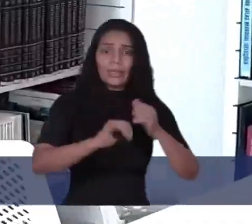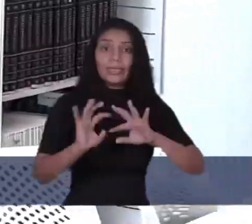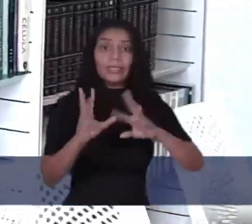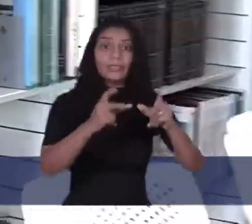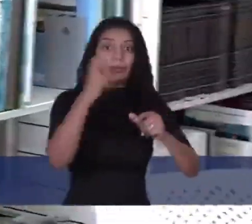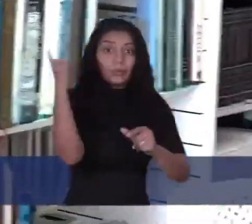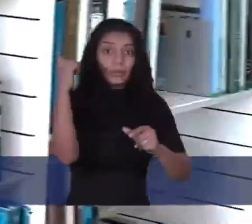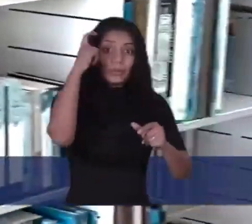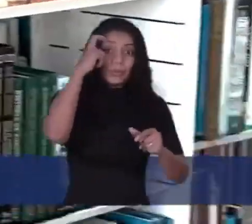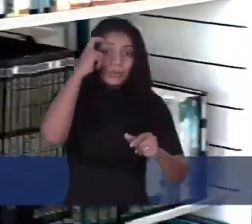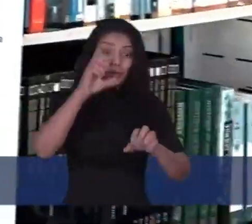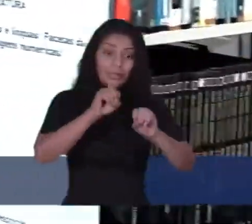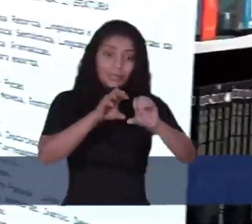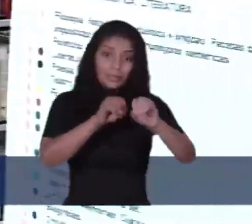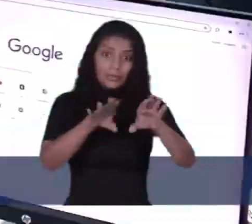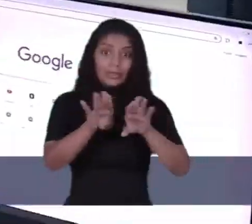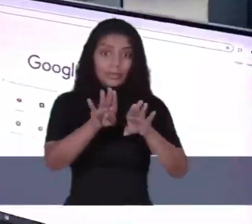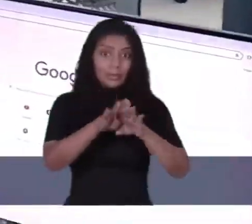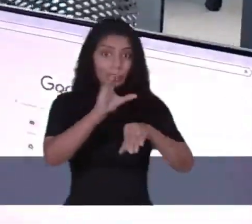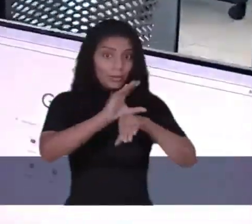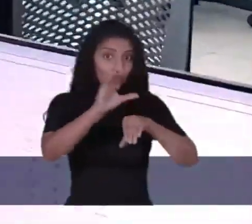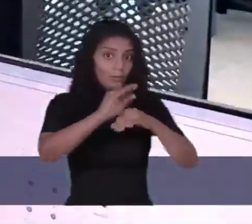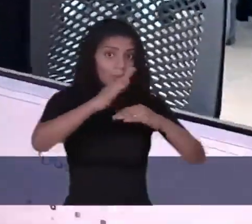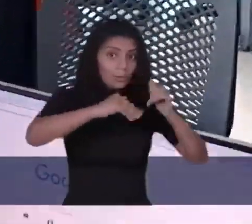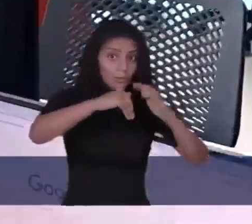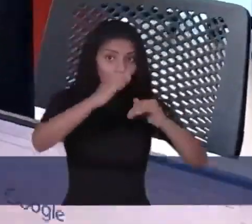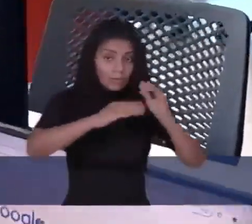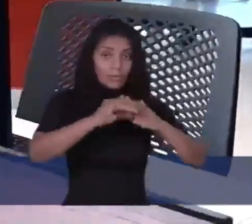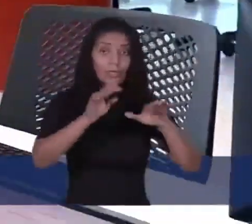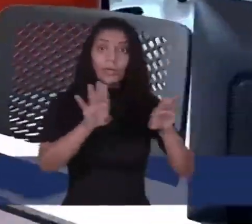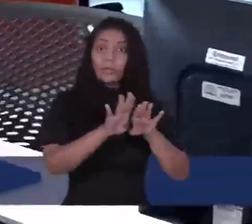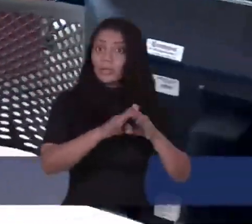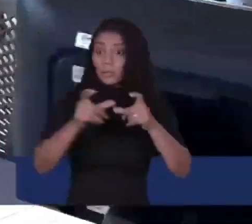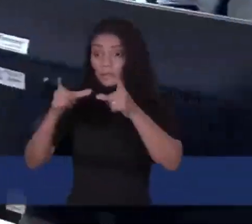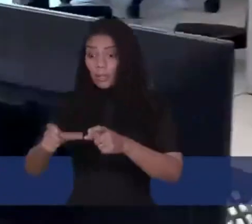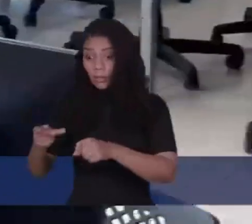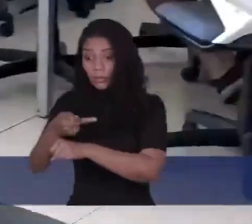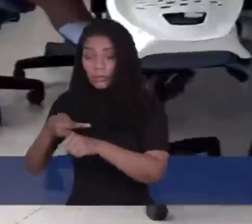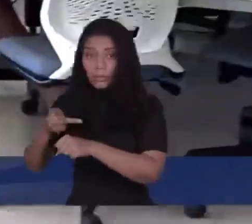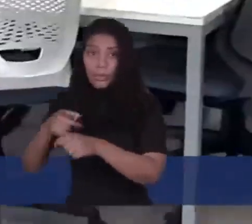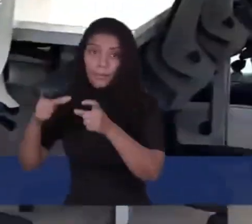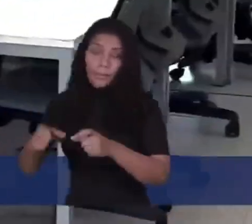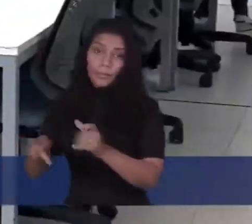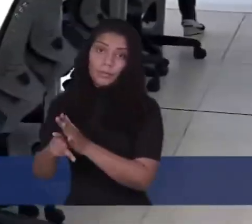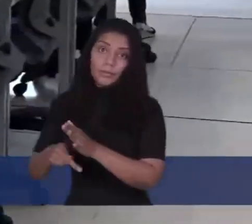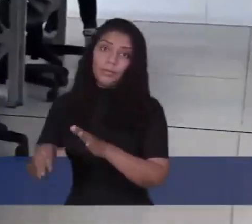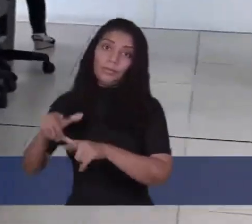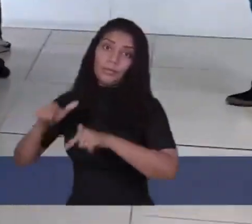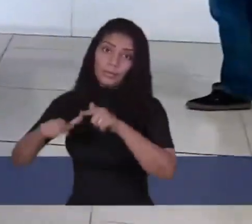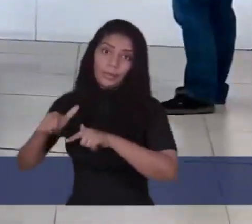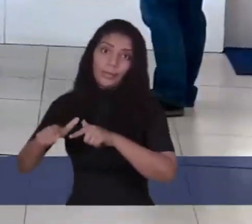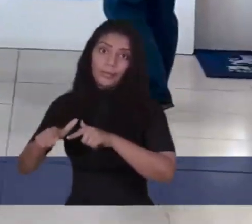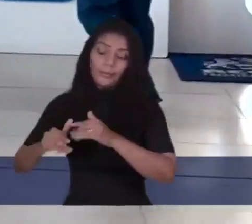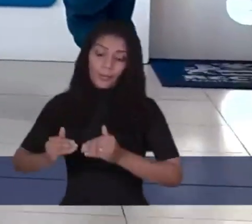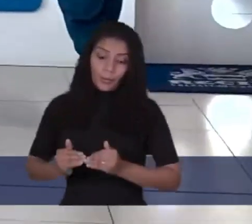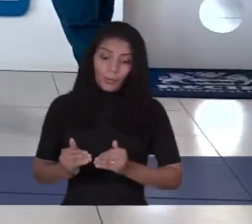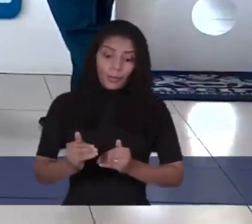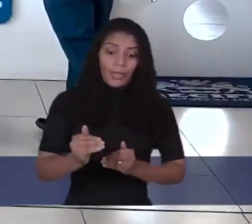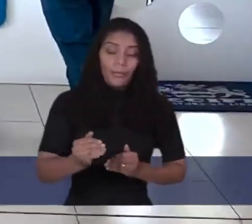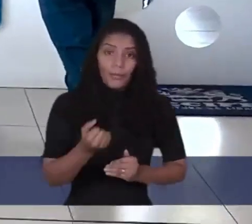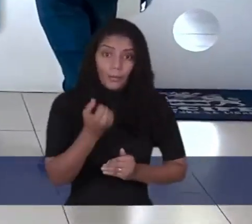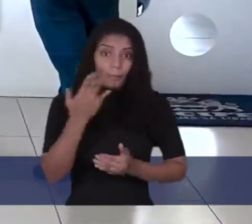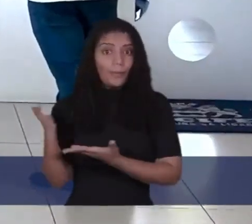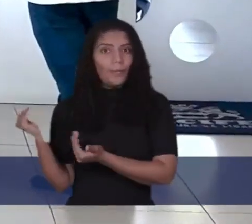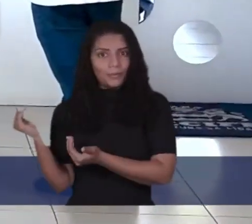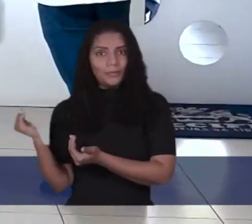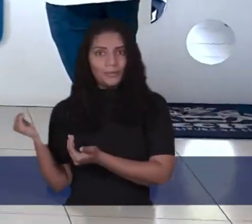nos projetos culturais e educacionais, nos cursos de formação profissional ou no balcão de emprego. Caminhos seguros e produtivos